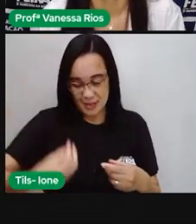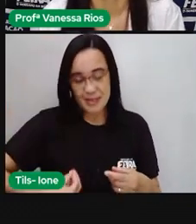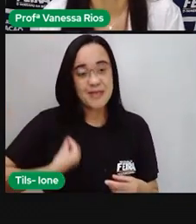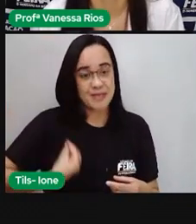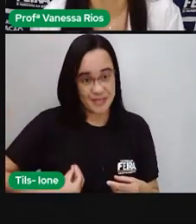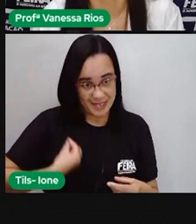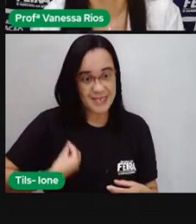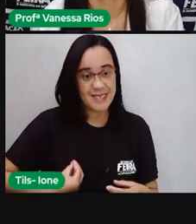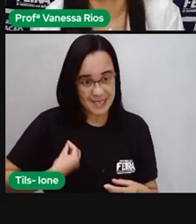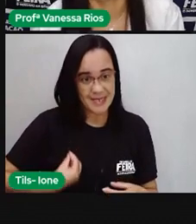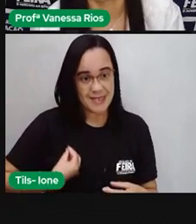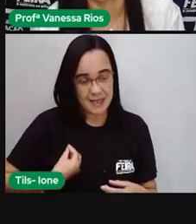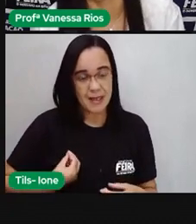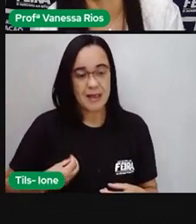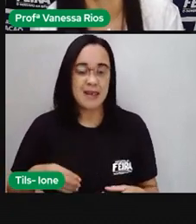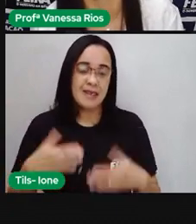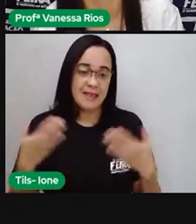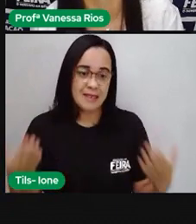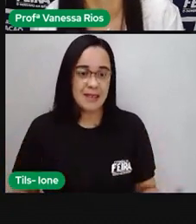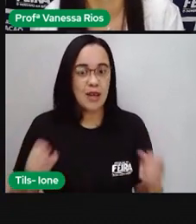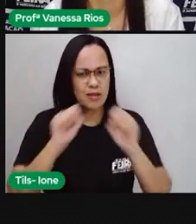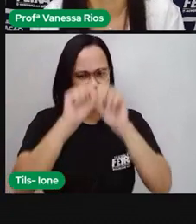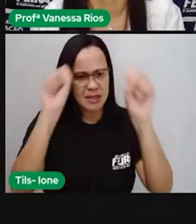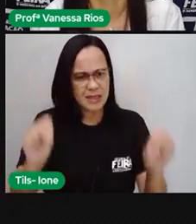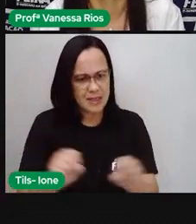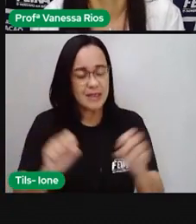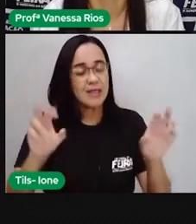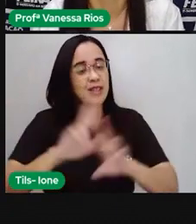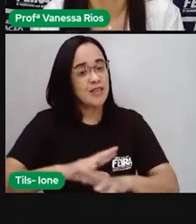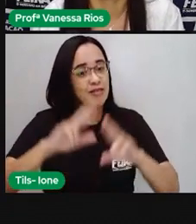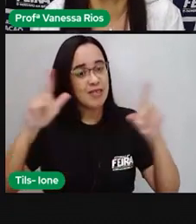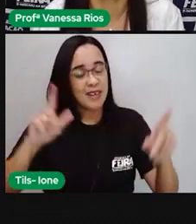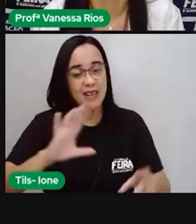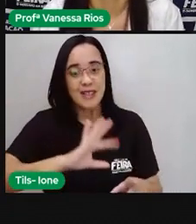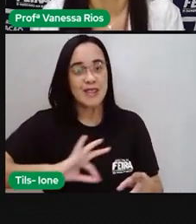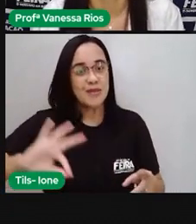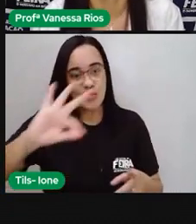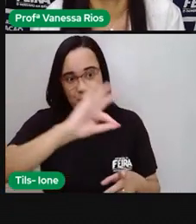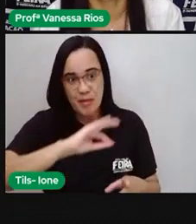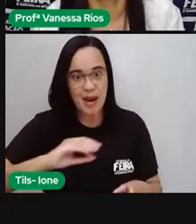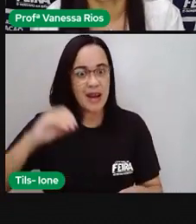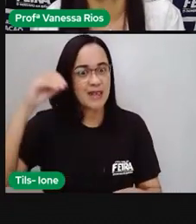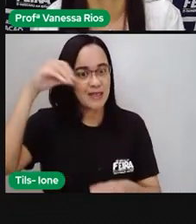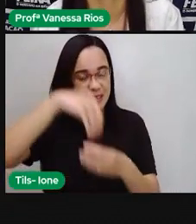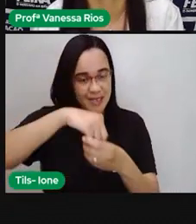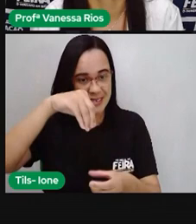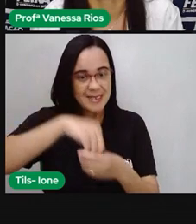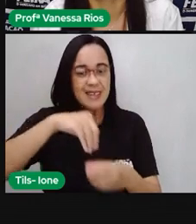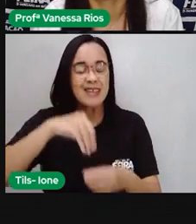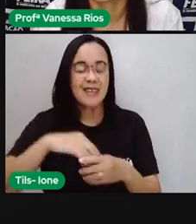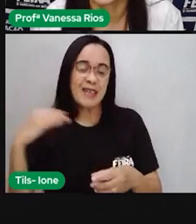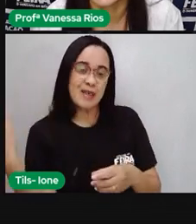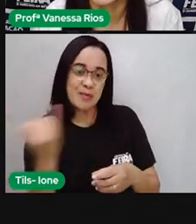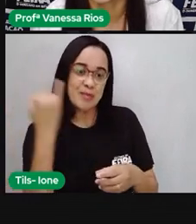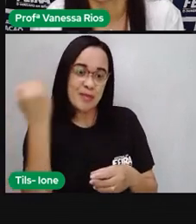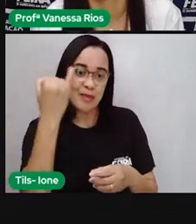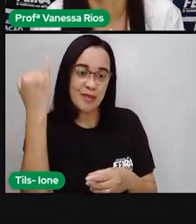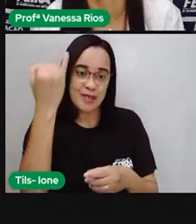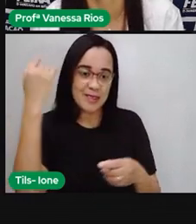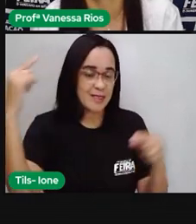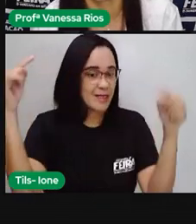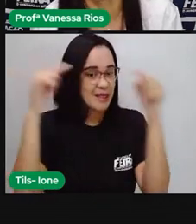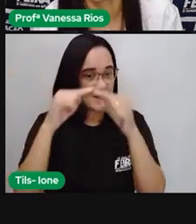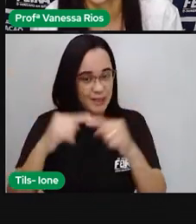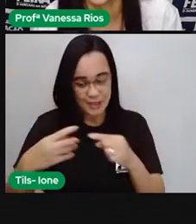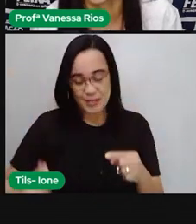mesmo pertencendo a sistemas diferentes, quanto um órgão depende do outro, né? Para nos manter vivos, para